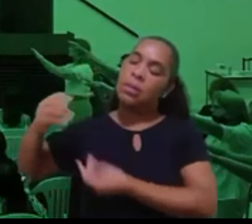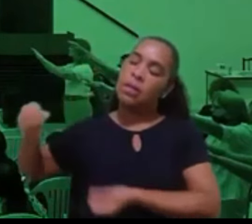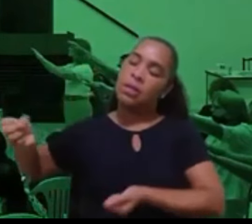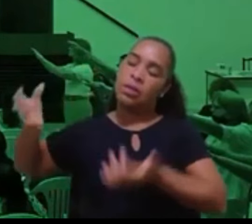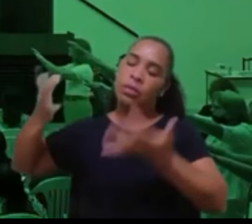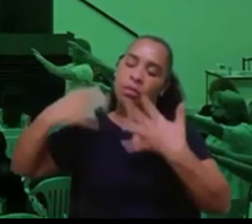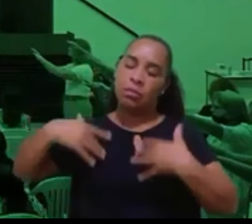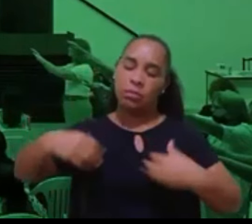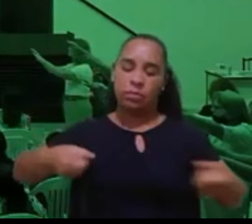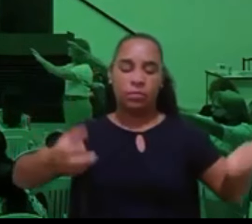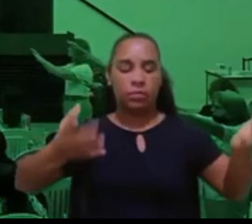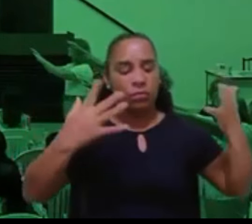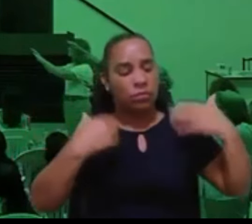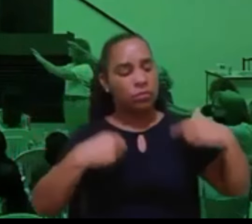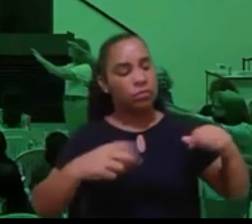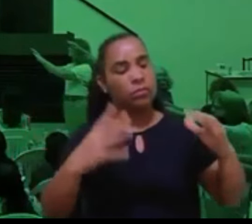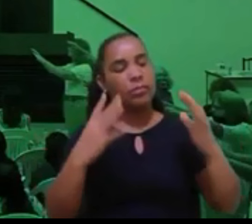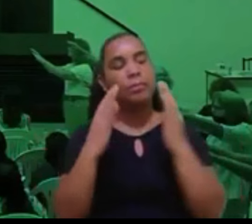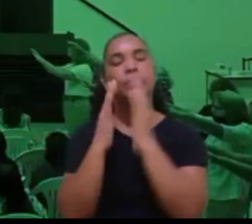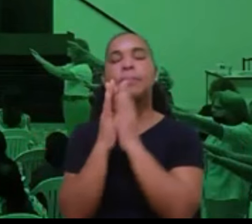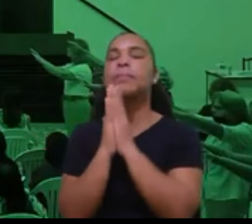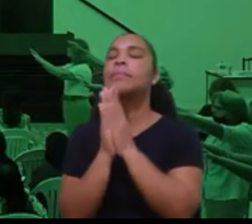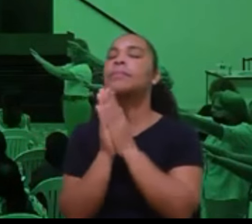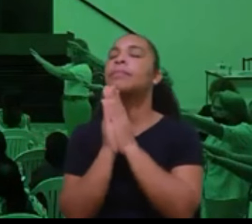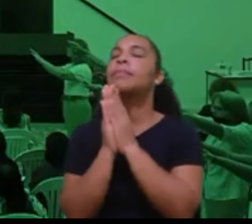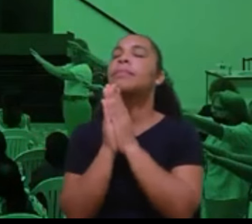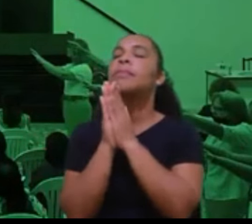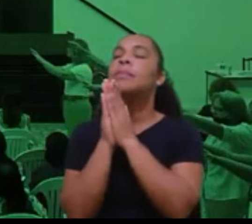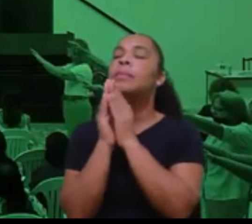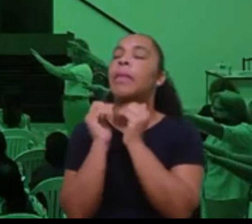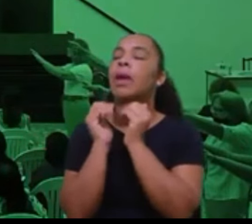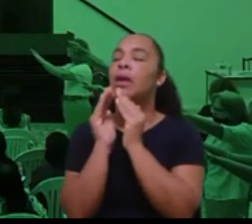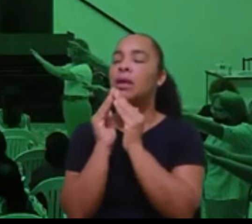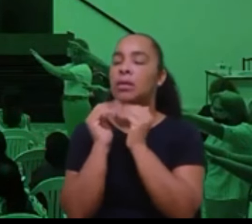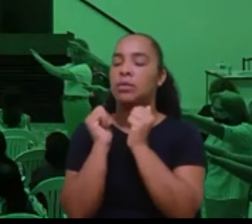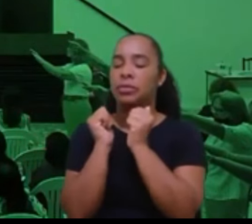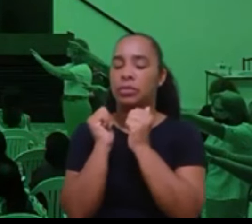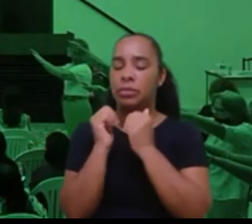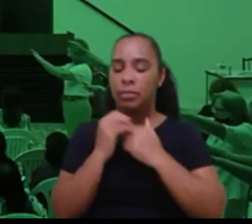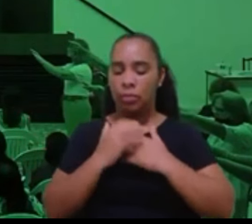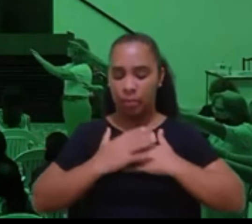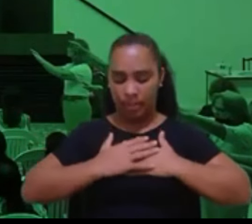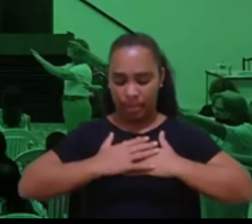pedimos-se por nós próprios,